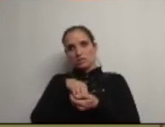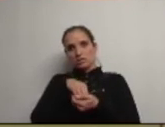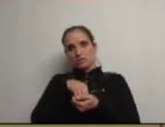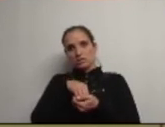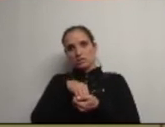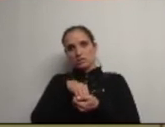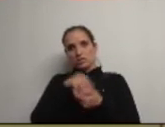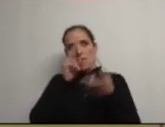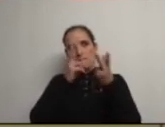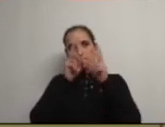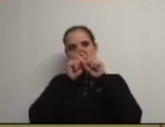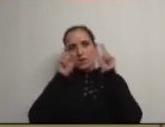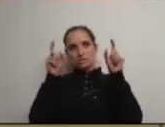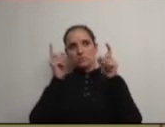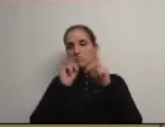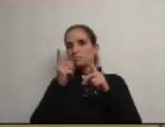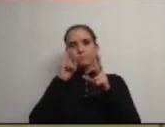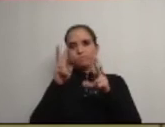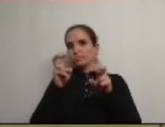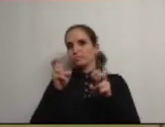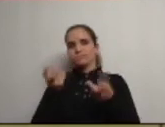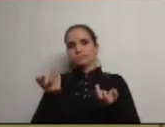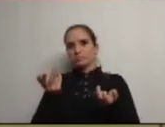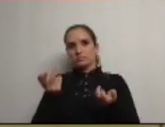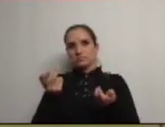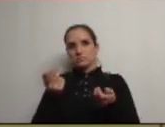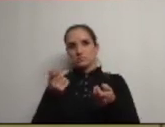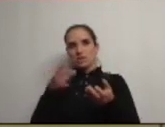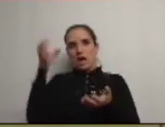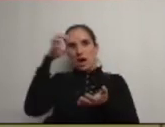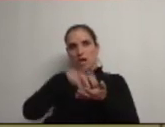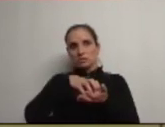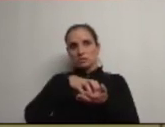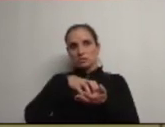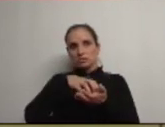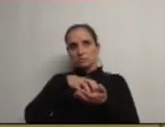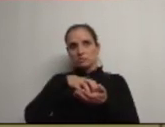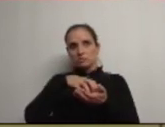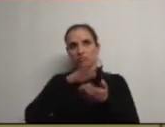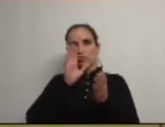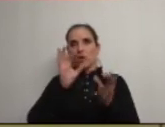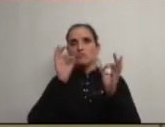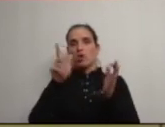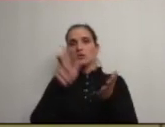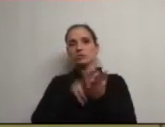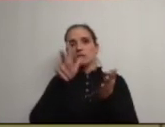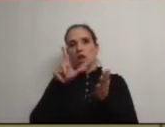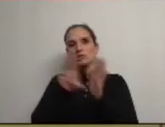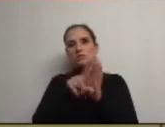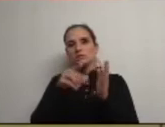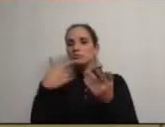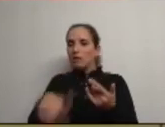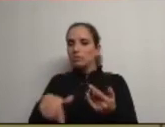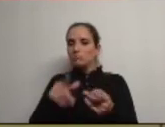as empresas não encontram pavilhões em agra licenciados para ocupação